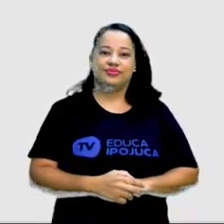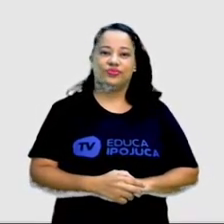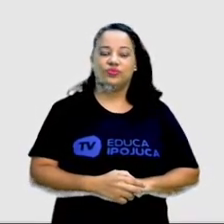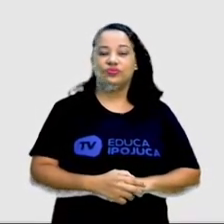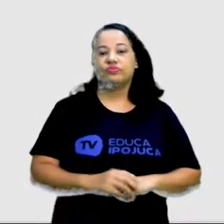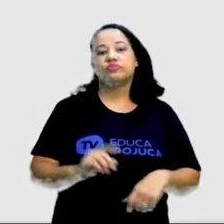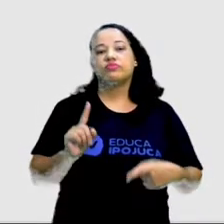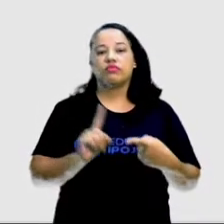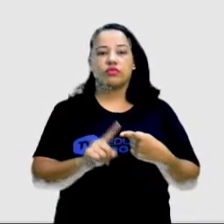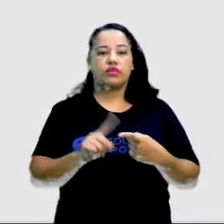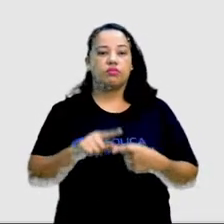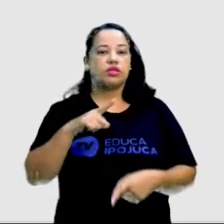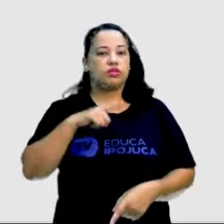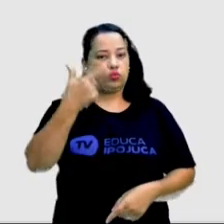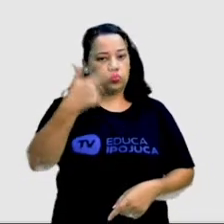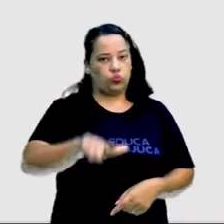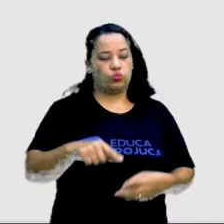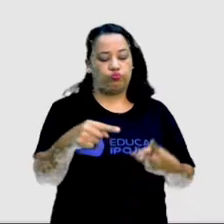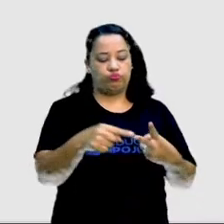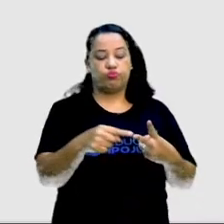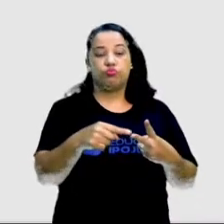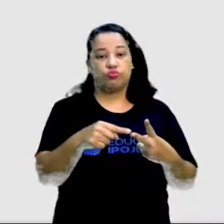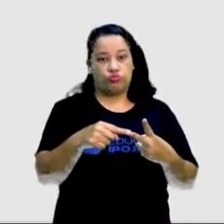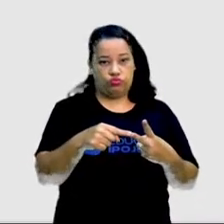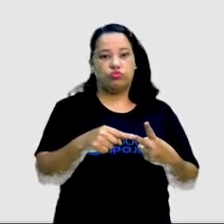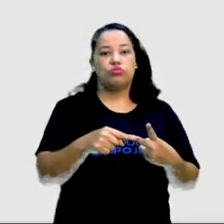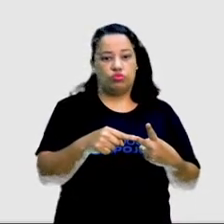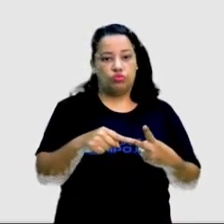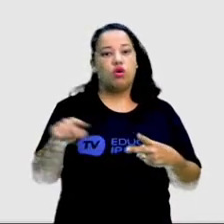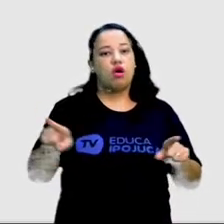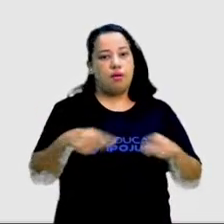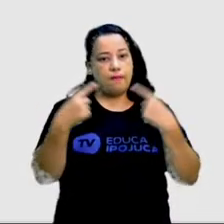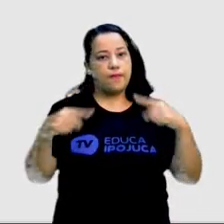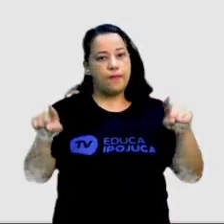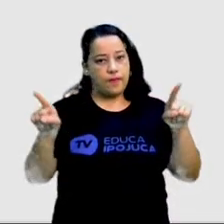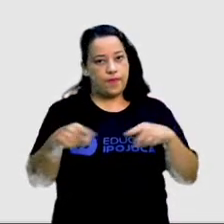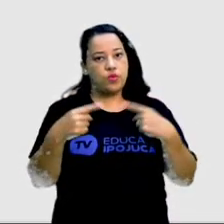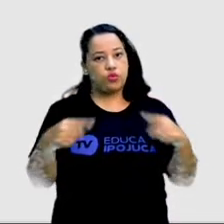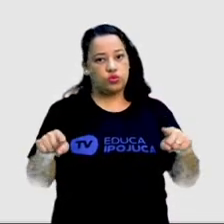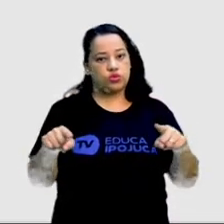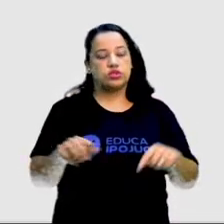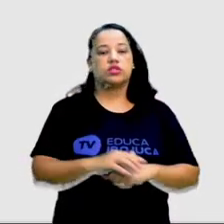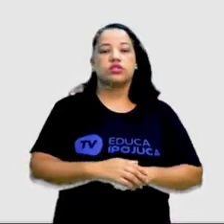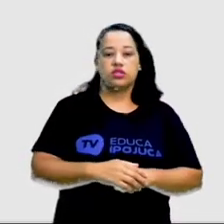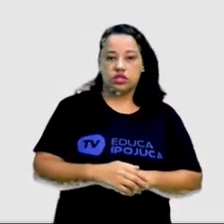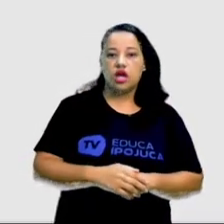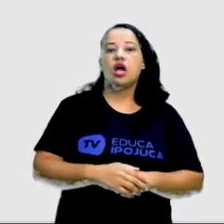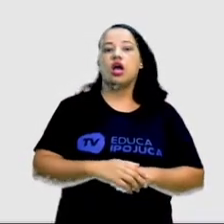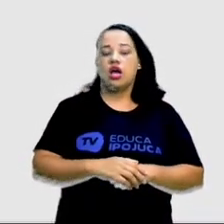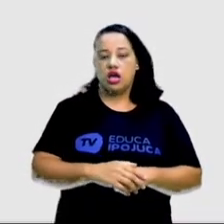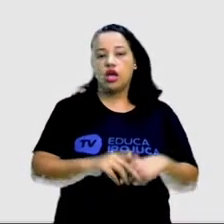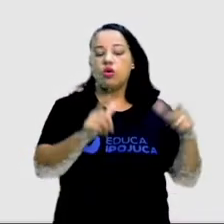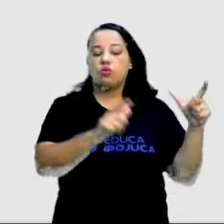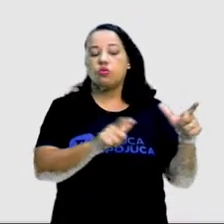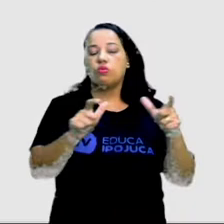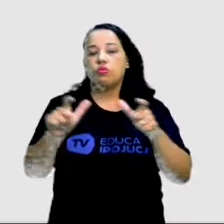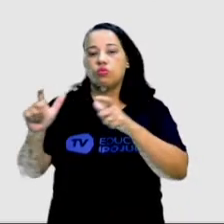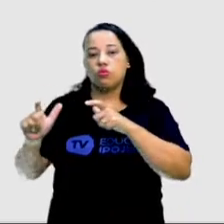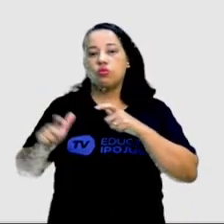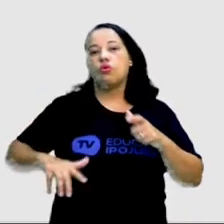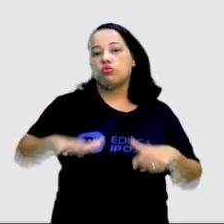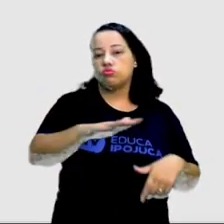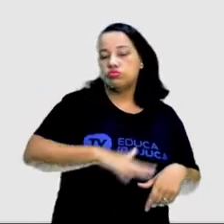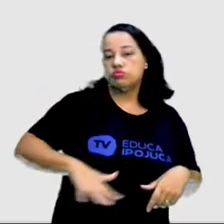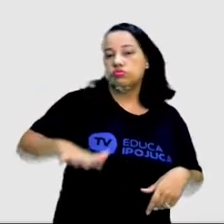Temos também outro elemento básico da música, que é o espaço, crianças. Sim, o